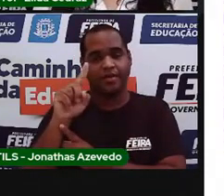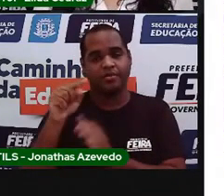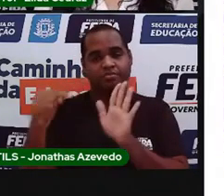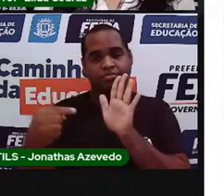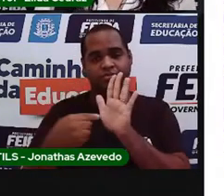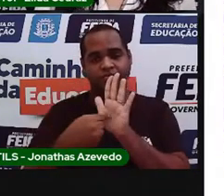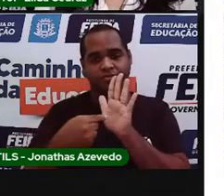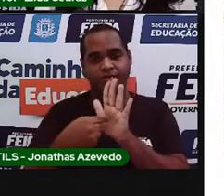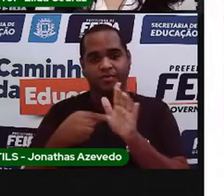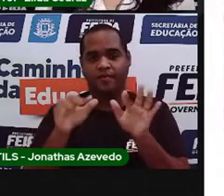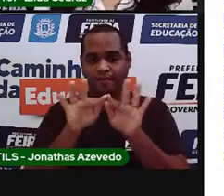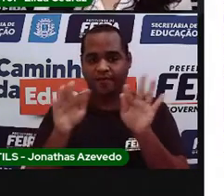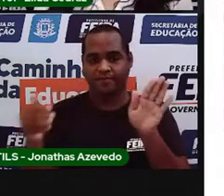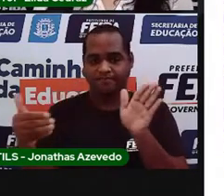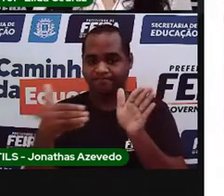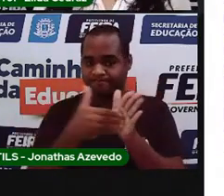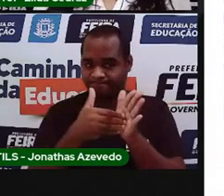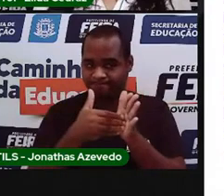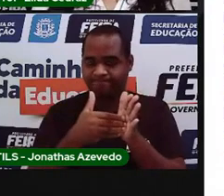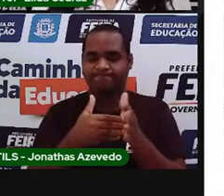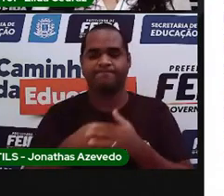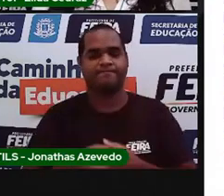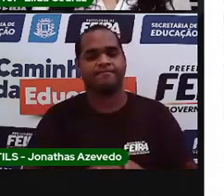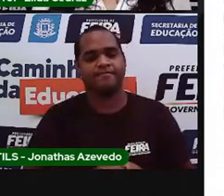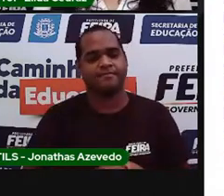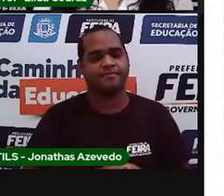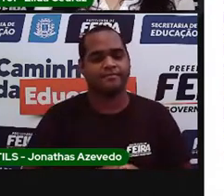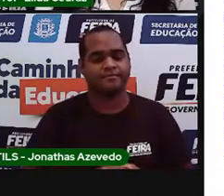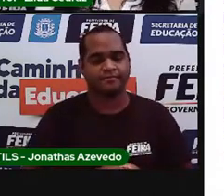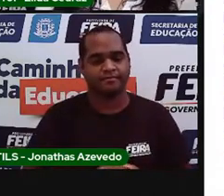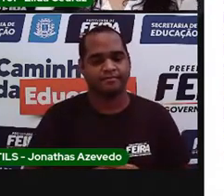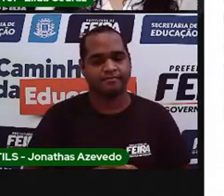final. Indico o fim de uma frase.